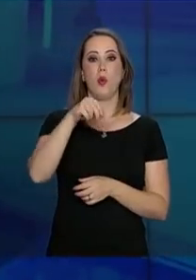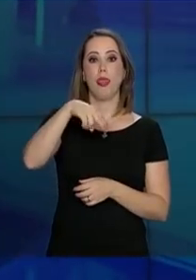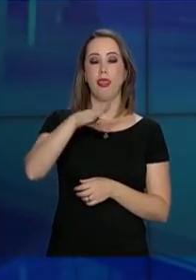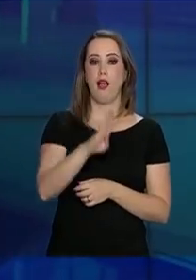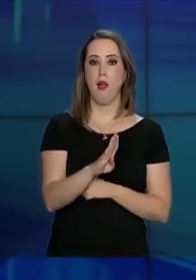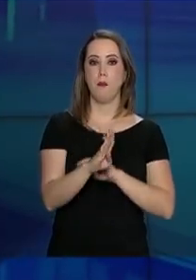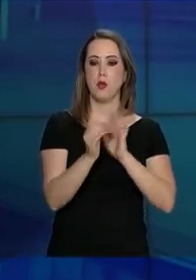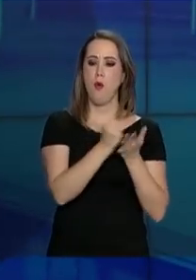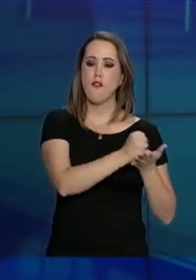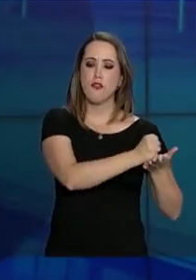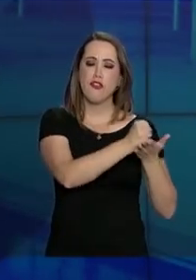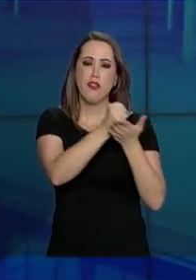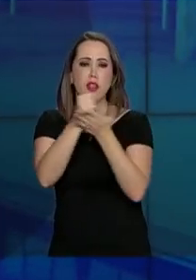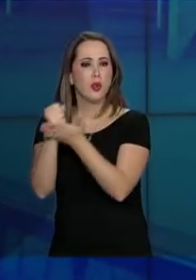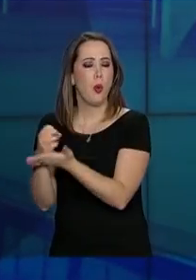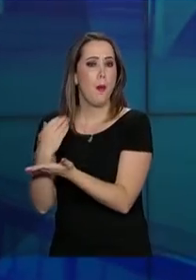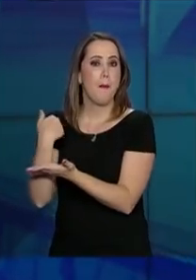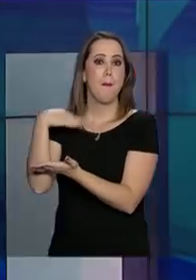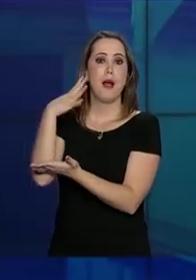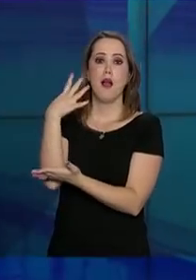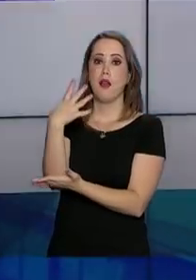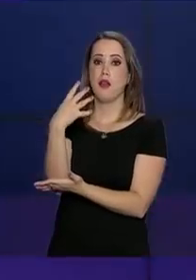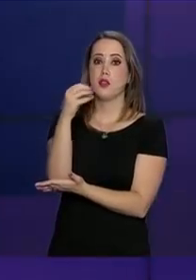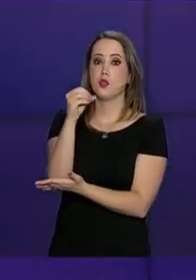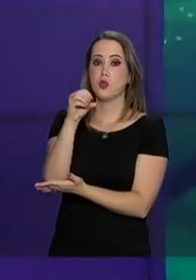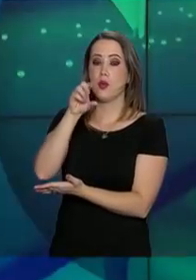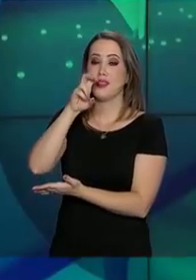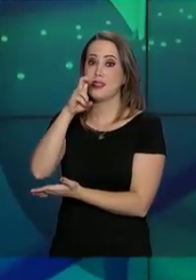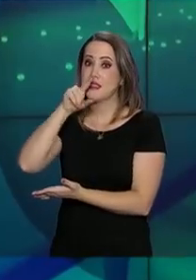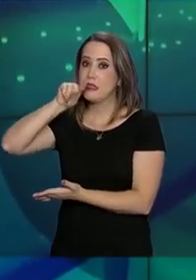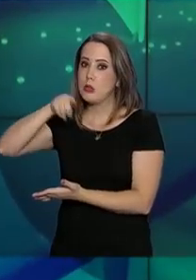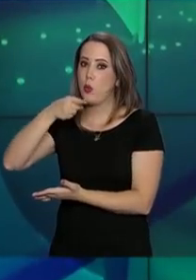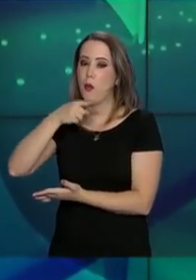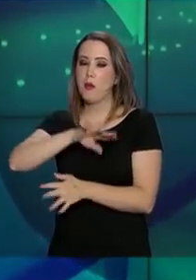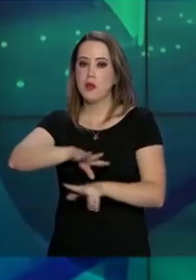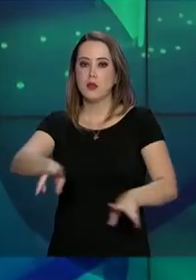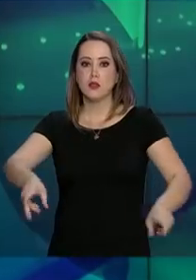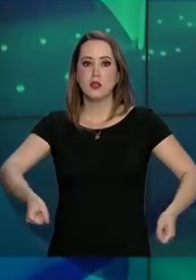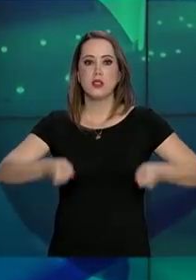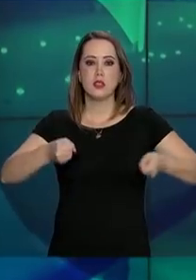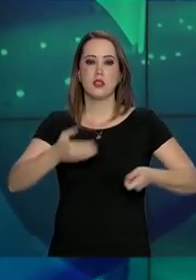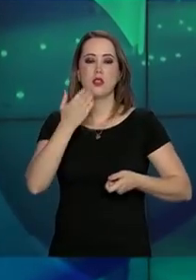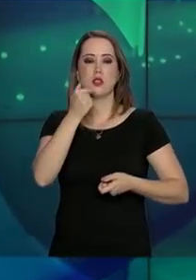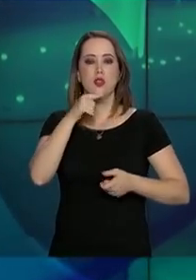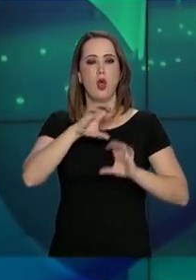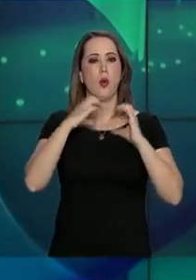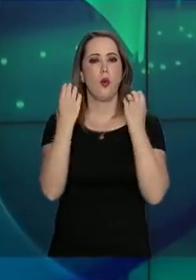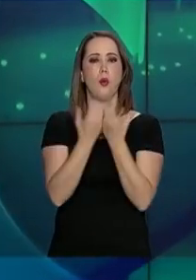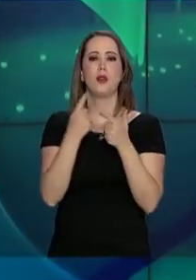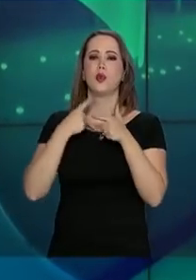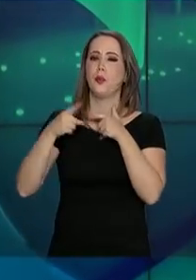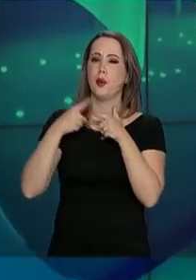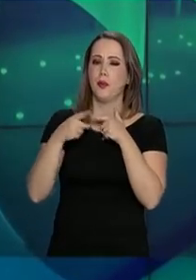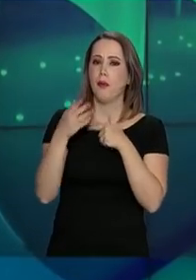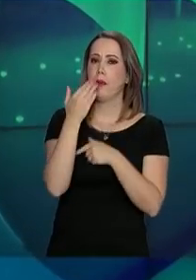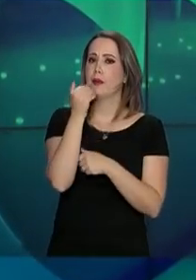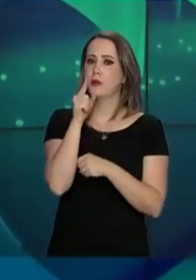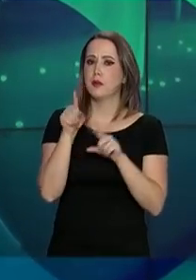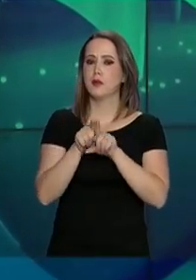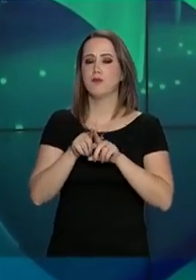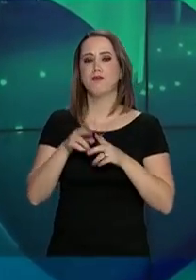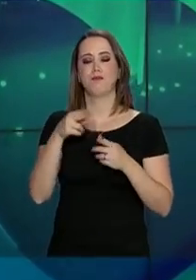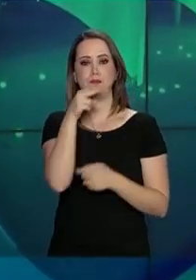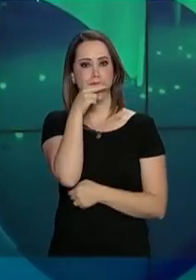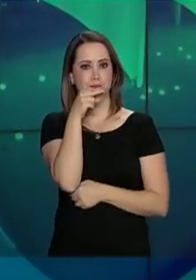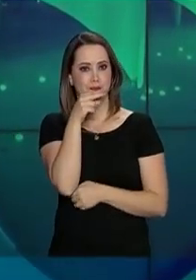doou no ano passado mais de 405 mil cestas de alimentos a comunidades em situação de insegurança alimentar e